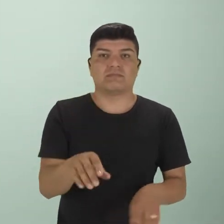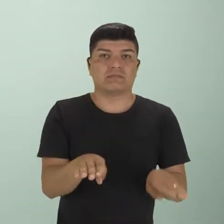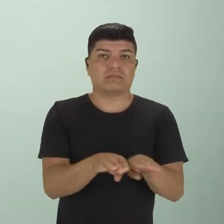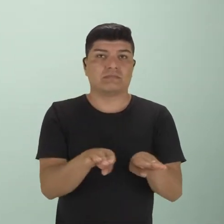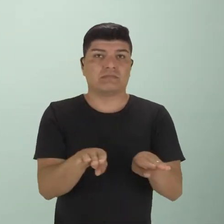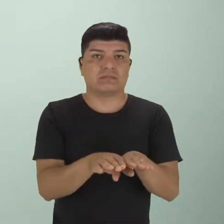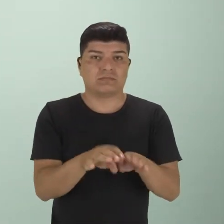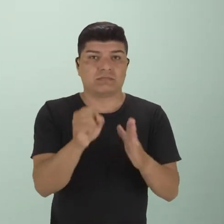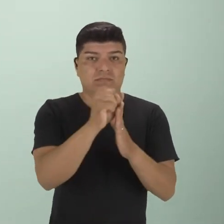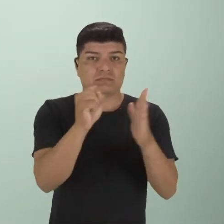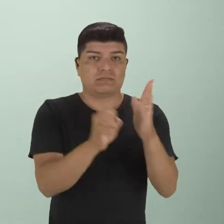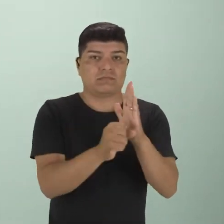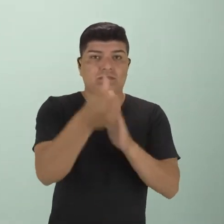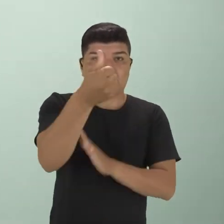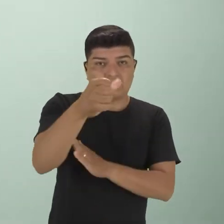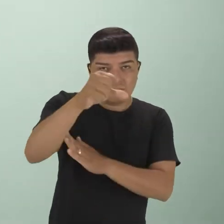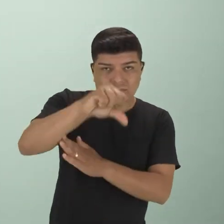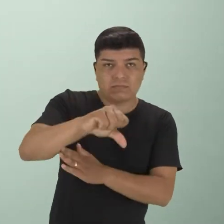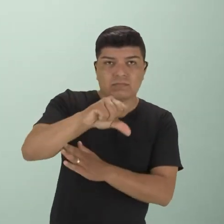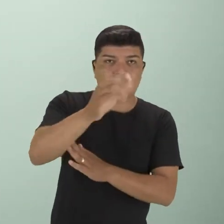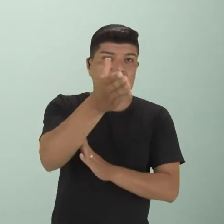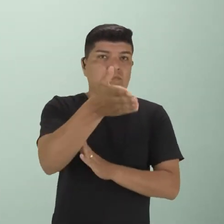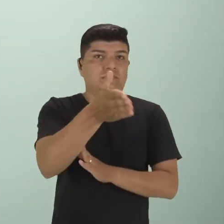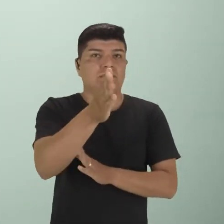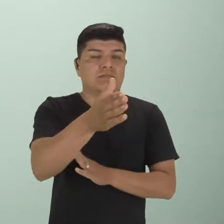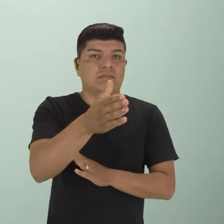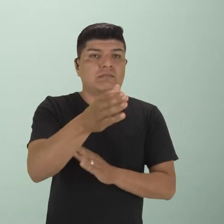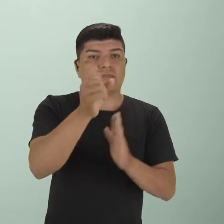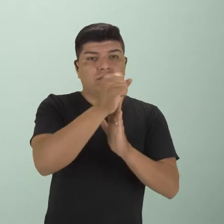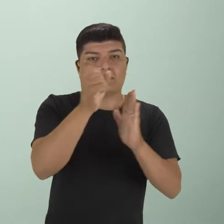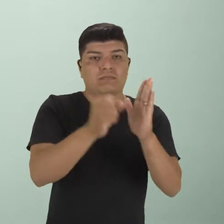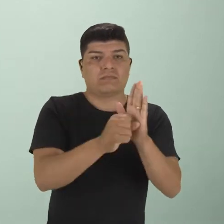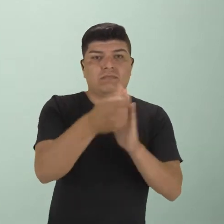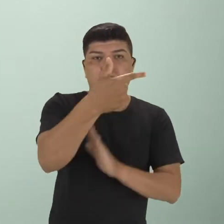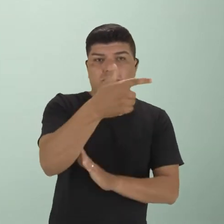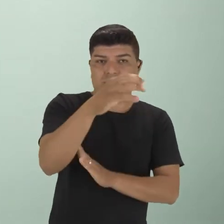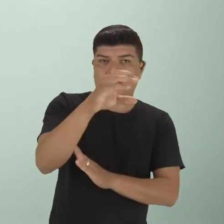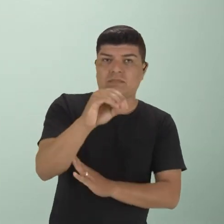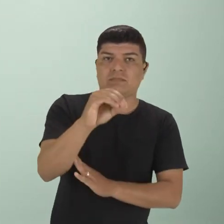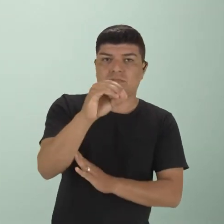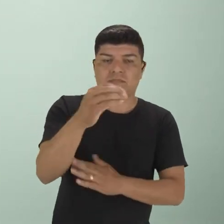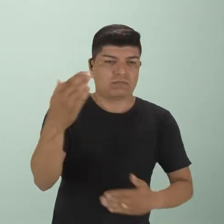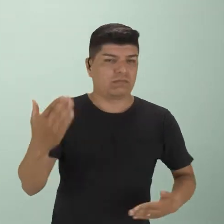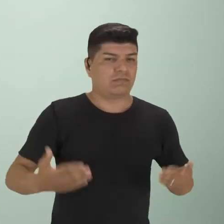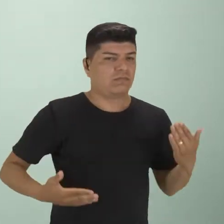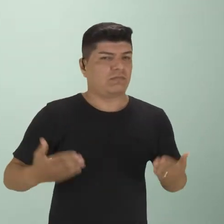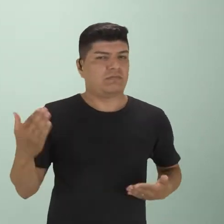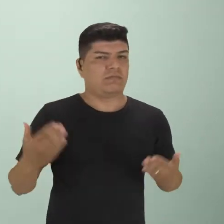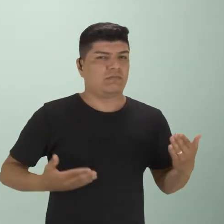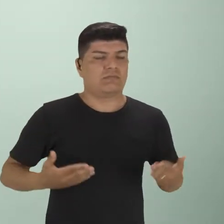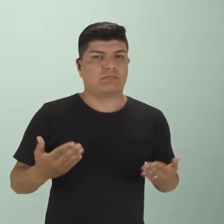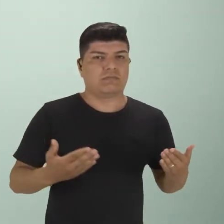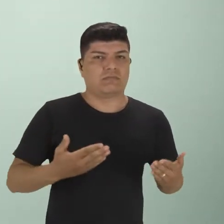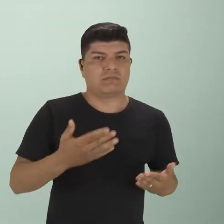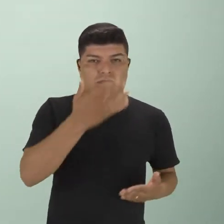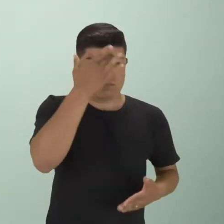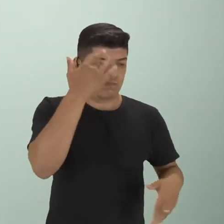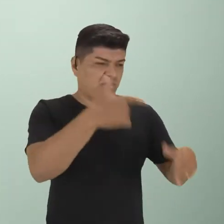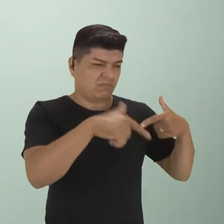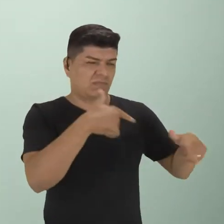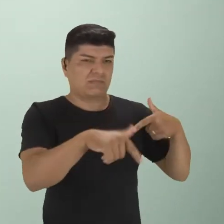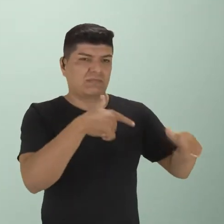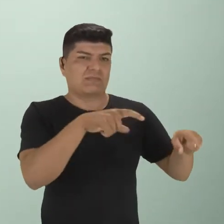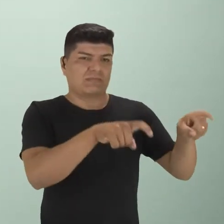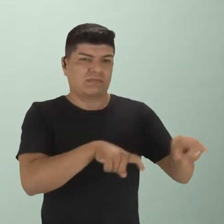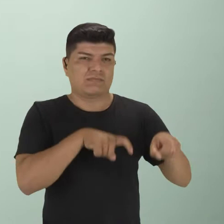mesmo, em pleno século XIX e já passando para o XX ainda. Um regime de servidão, trabalhadores do campo,